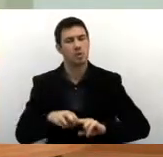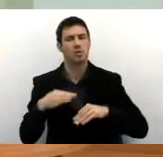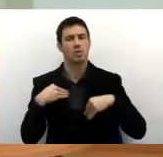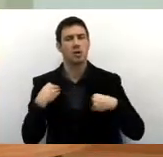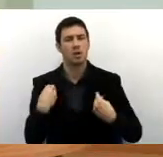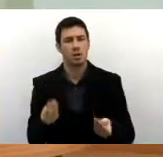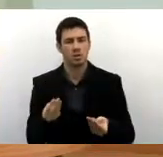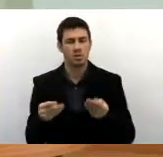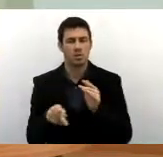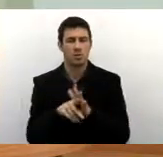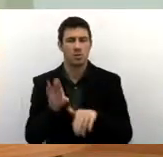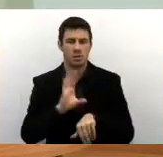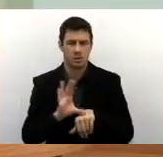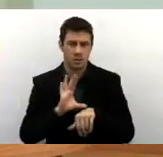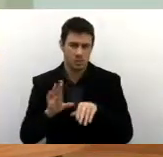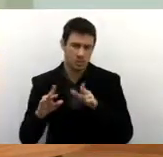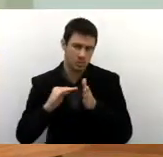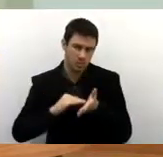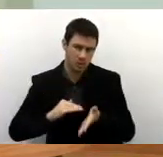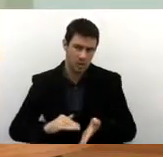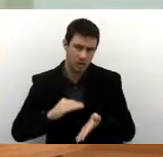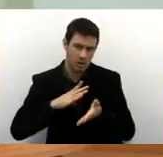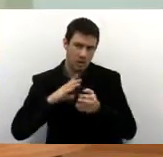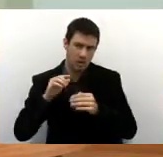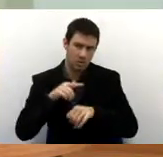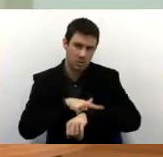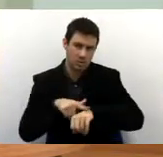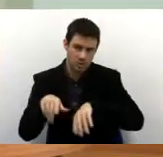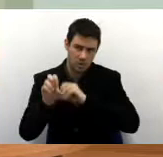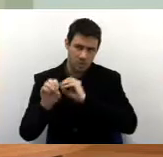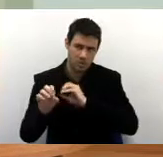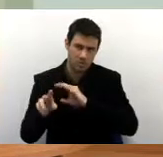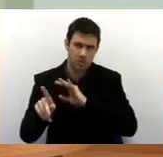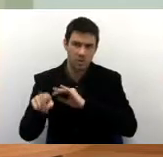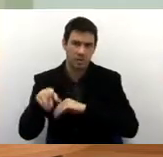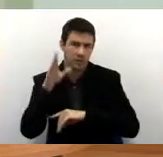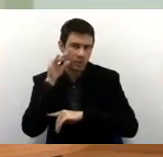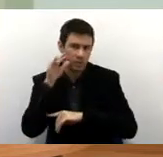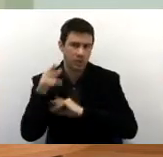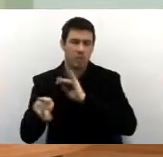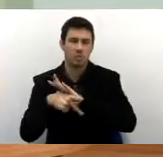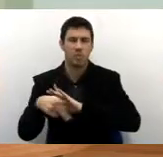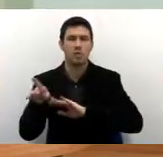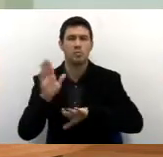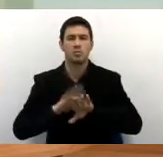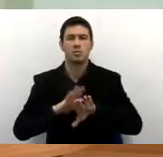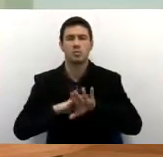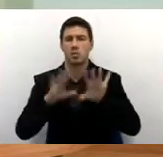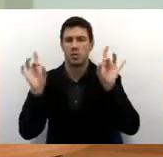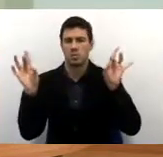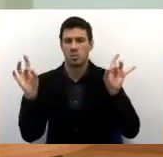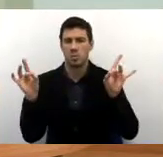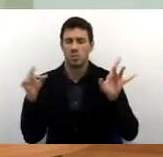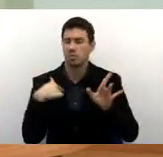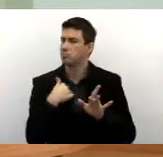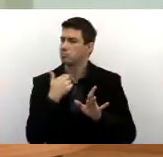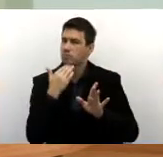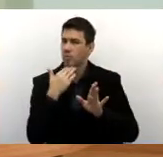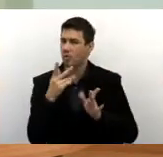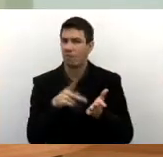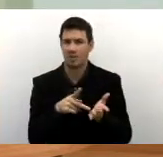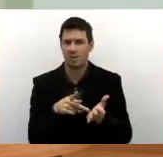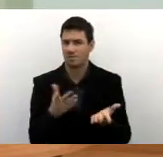cursos para a Secretaria de Educação, funcionários de mão de obra especializada, que não é verdade.